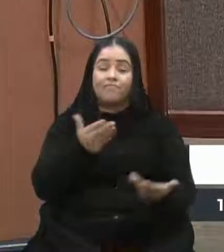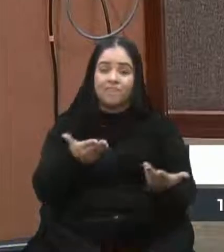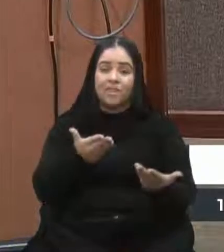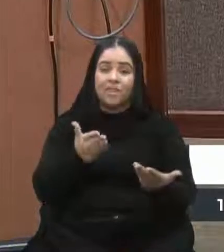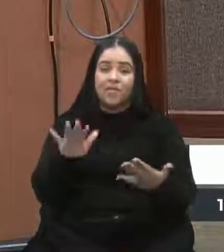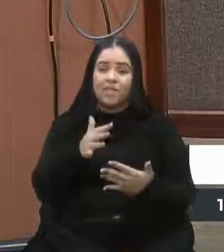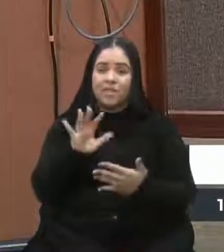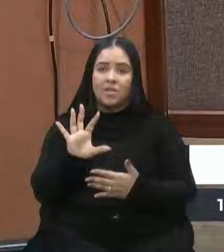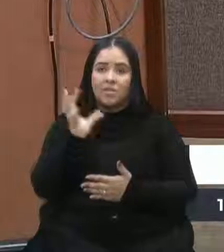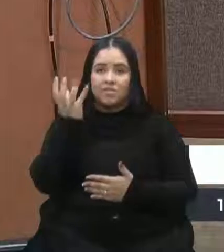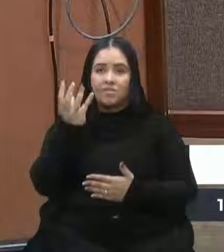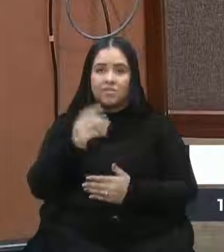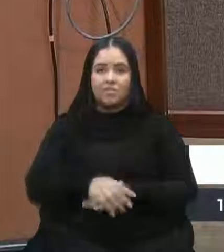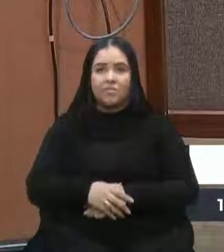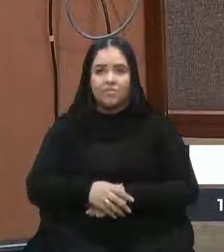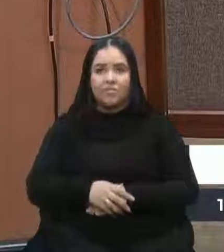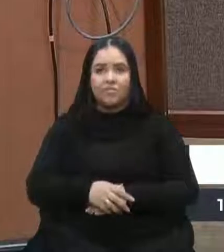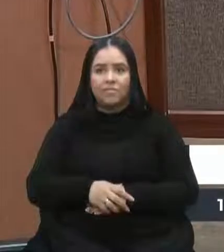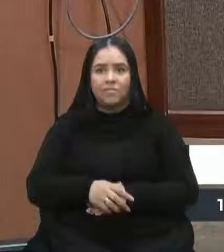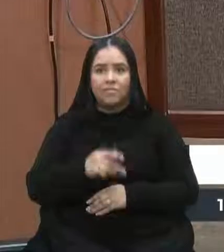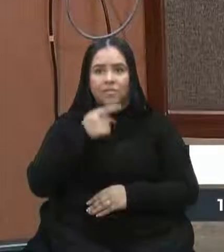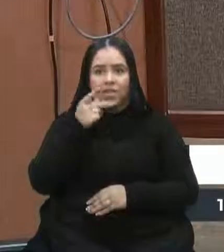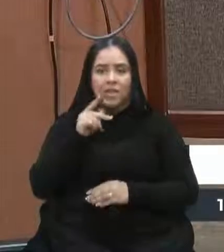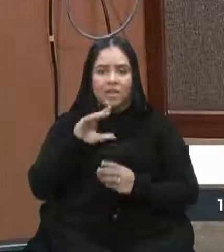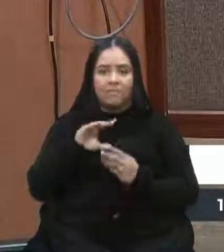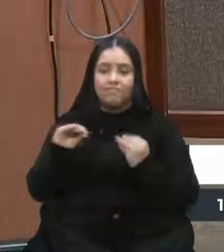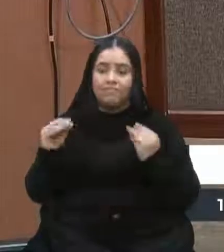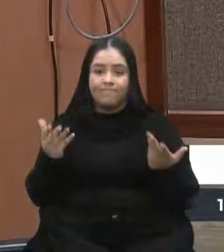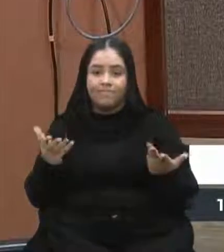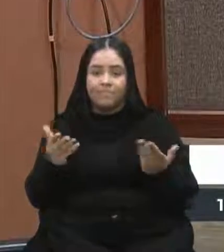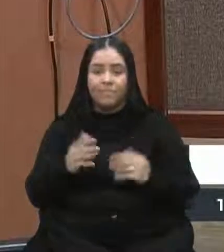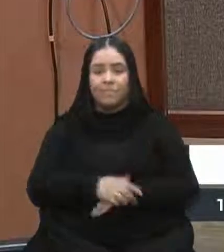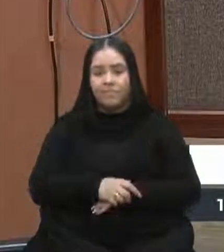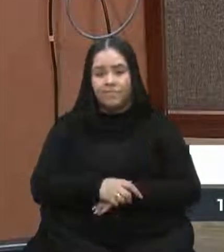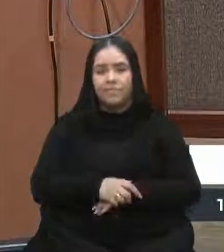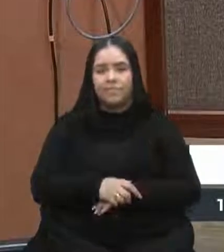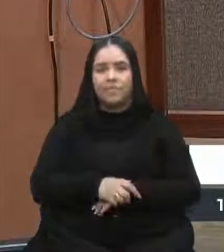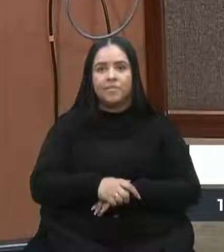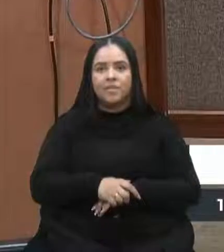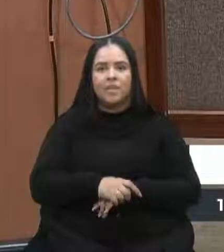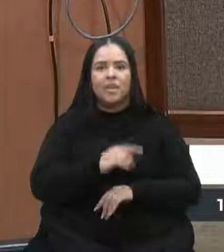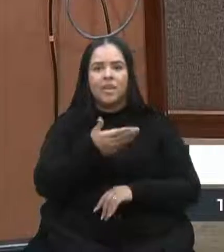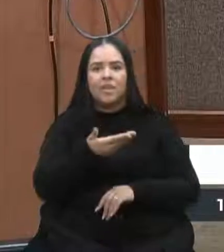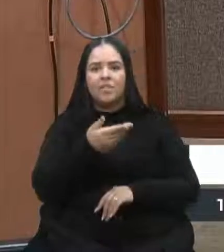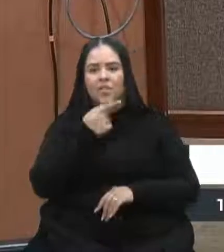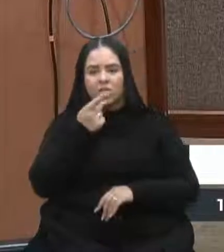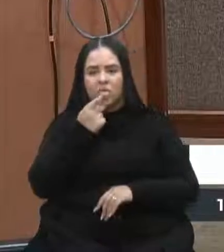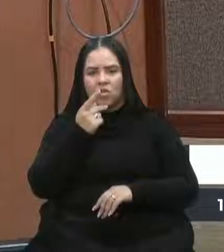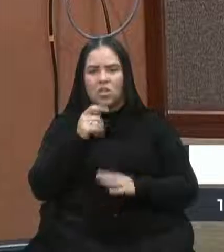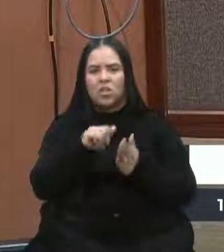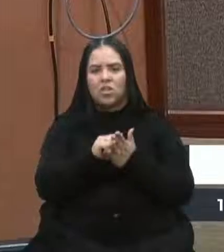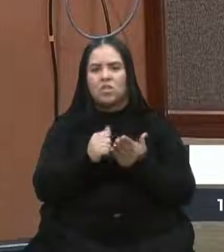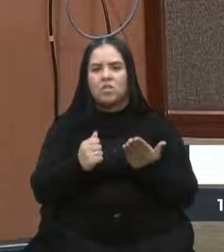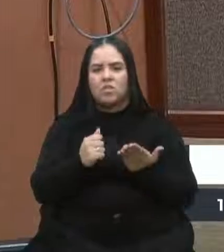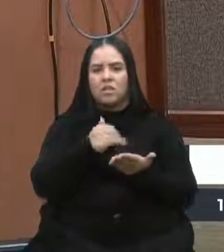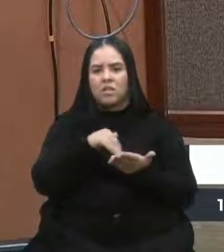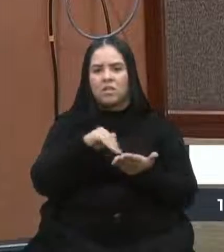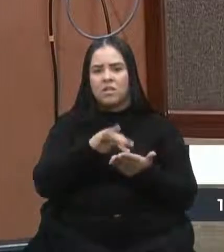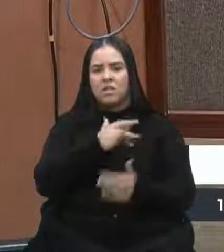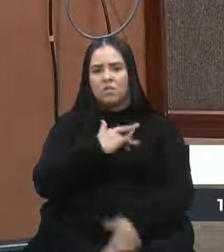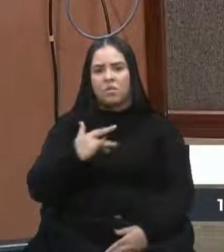fala e aí dá uma saídinha, mas enfim. Quando ele falou sobre a questão da agenda com a secretária de Saúde,